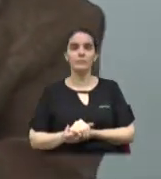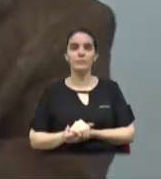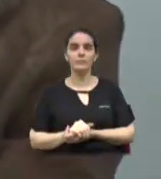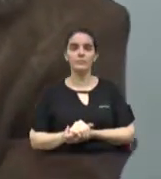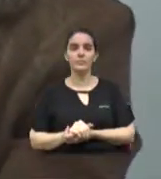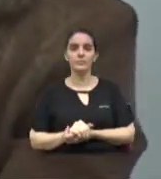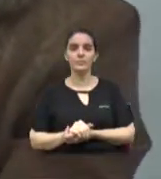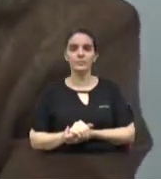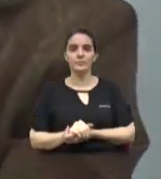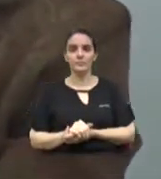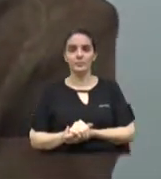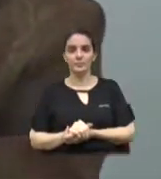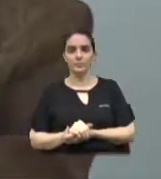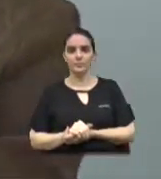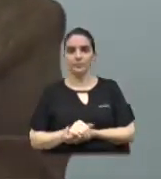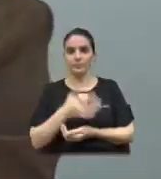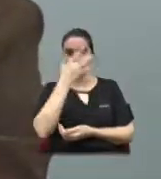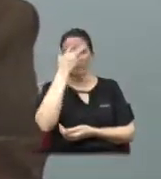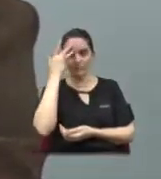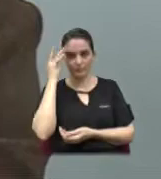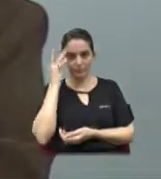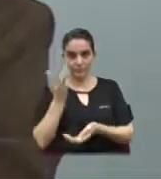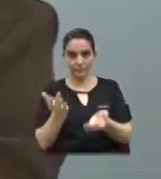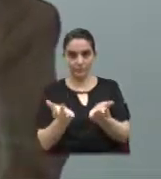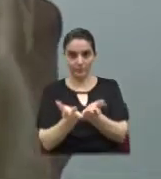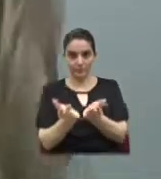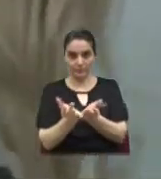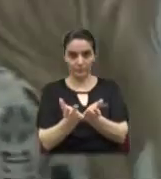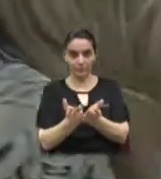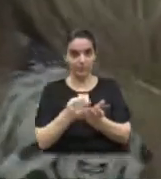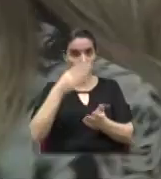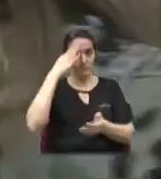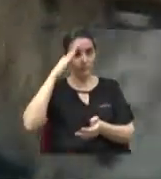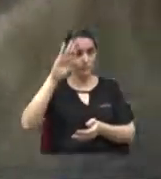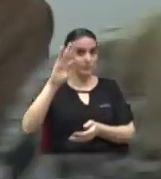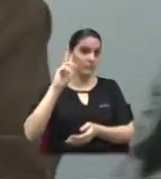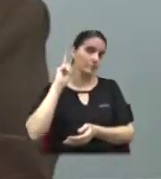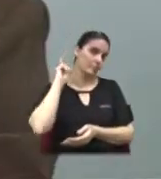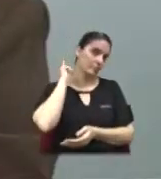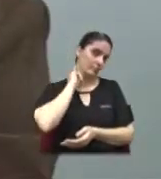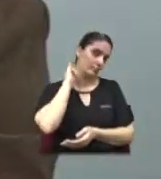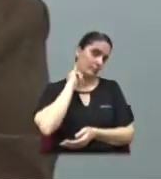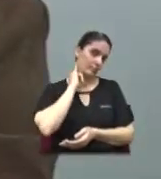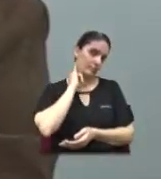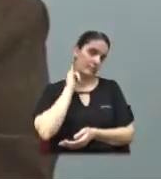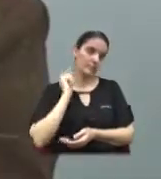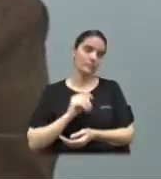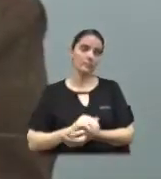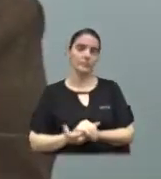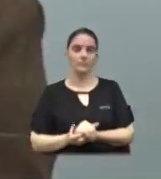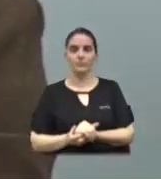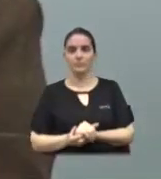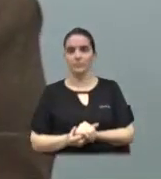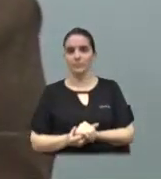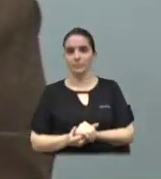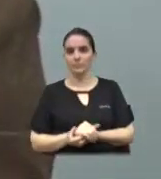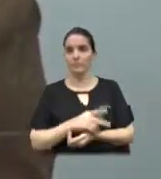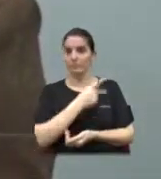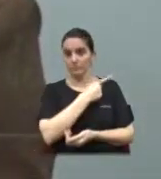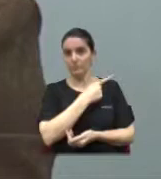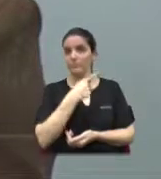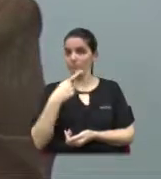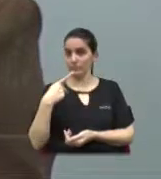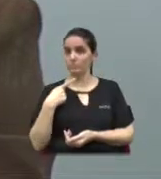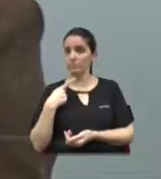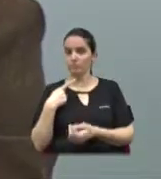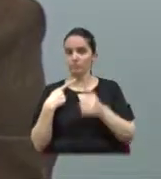nós, evangélicos, principalmente da presbiteriana, não só. Ela foi a uma pastora, uma